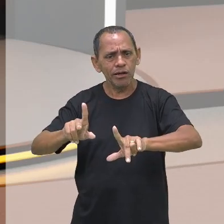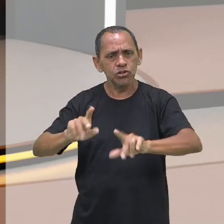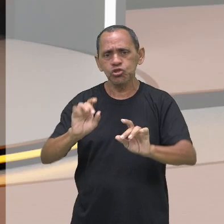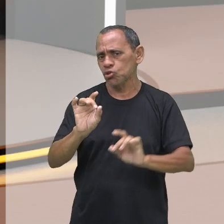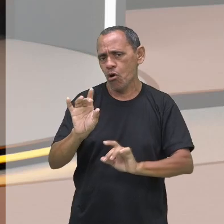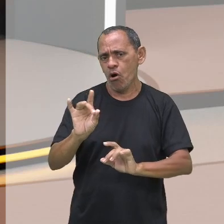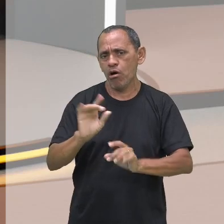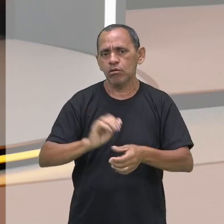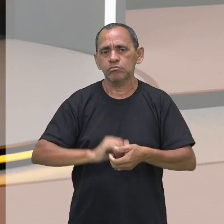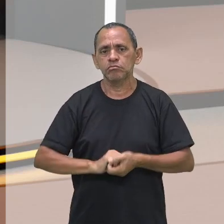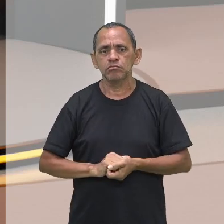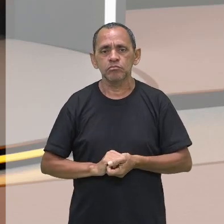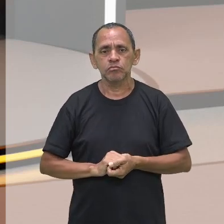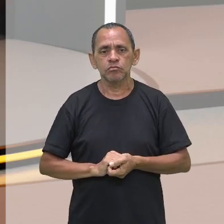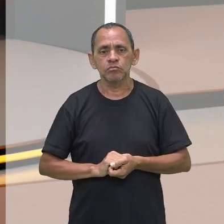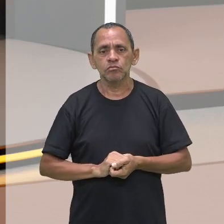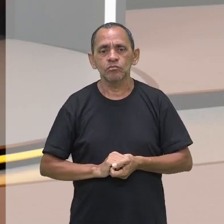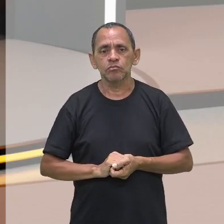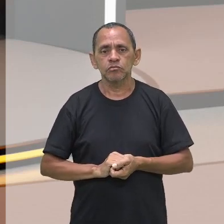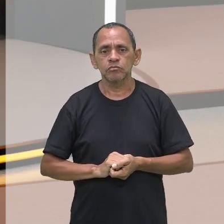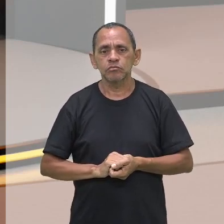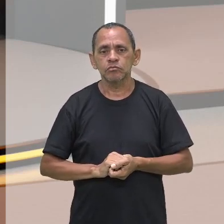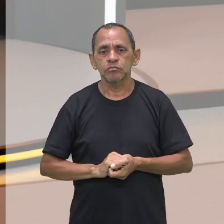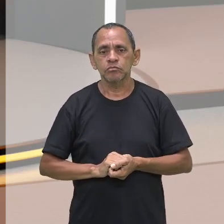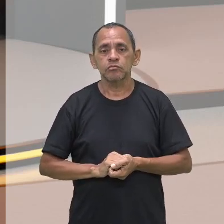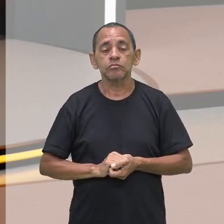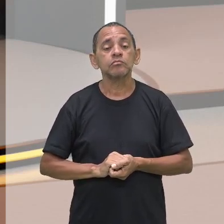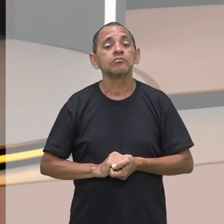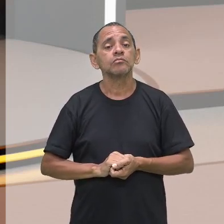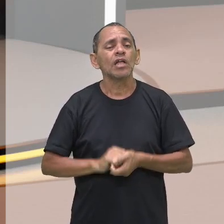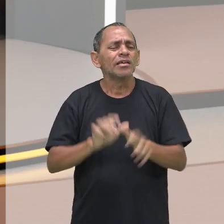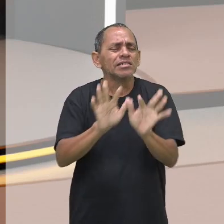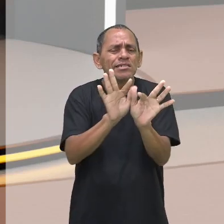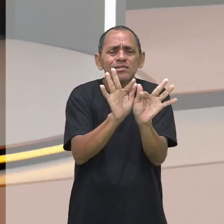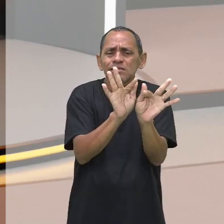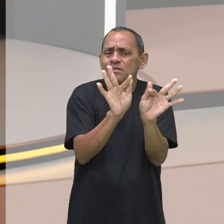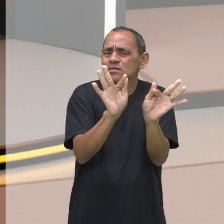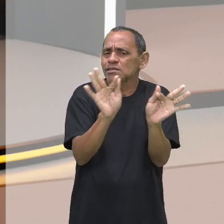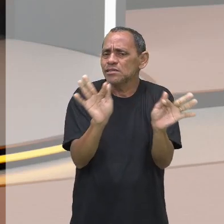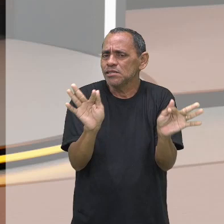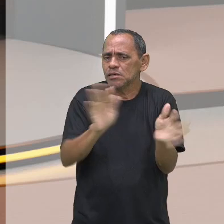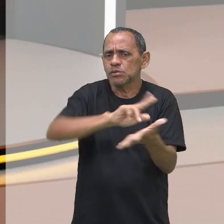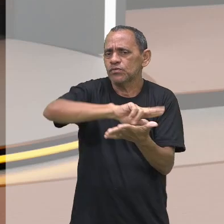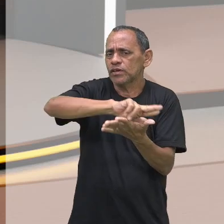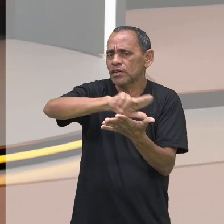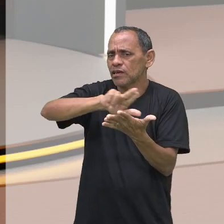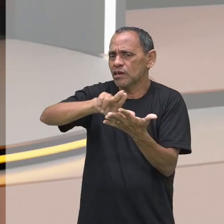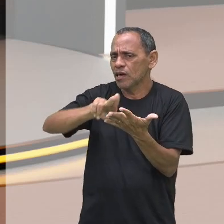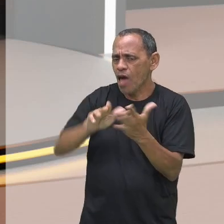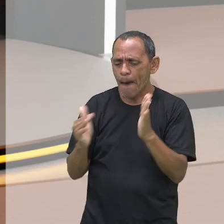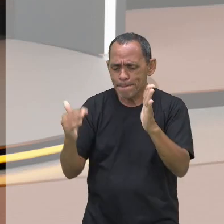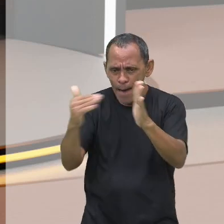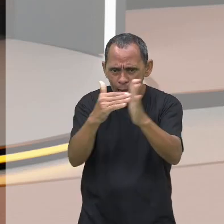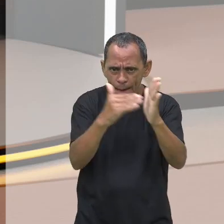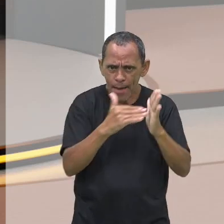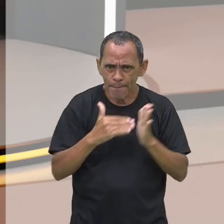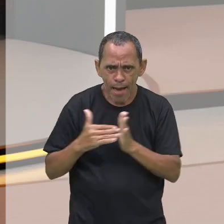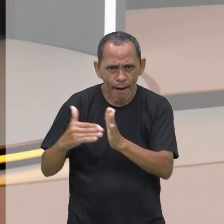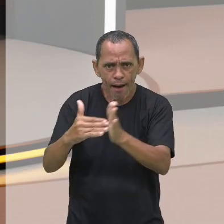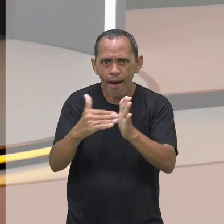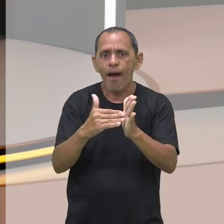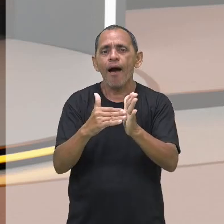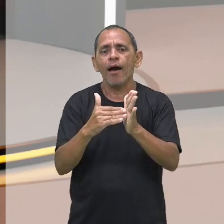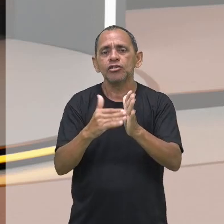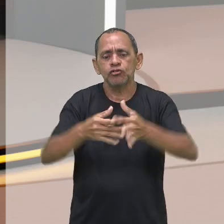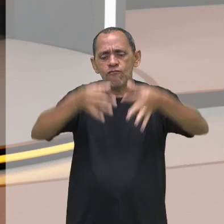outros. E ponto. De uma forma bastante simples, a diversidade delimita a